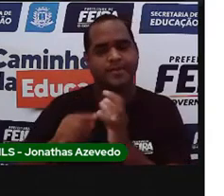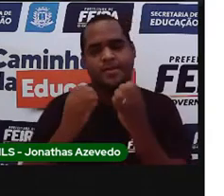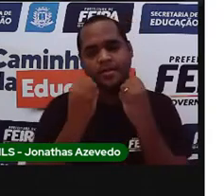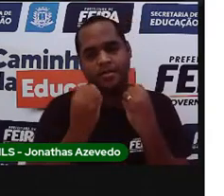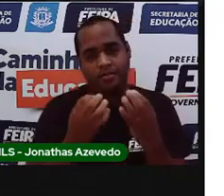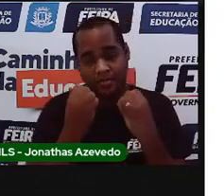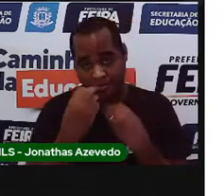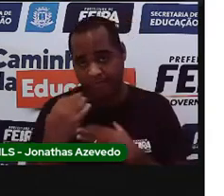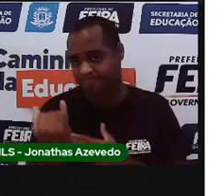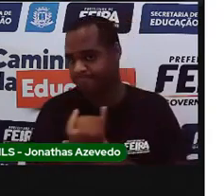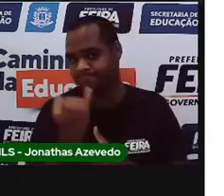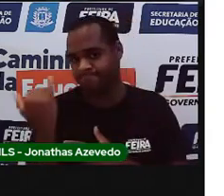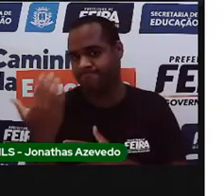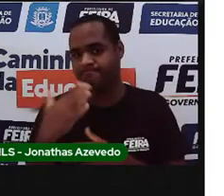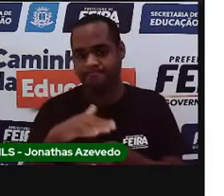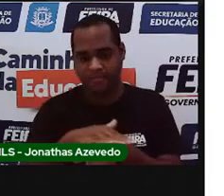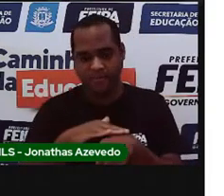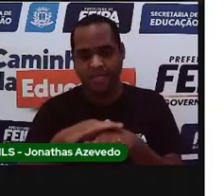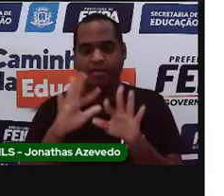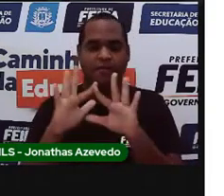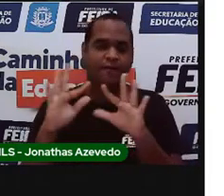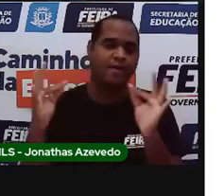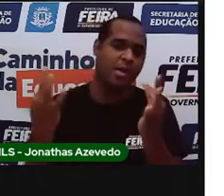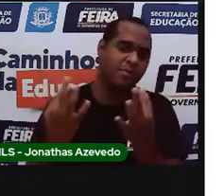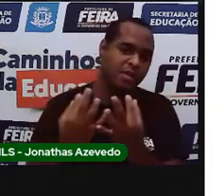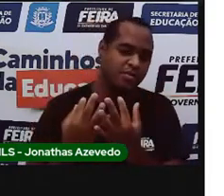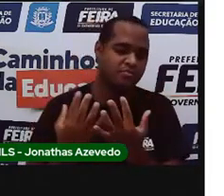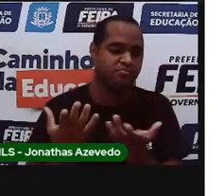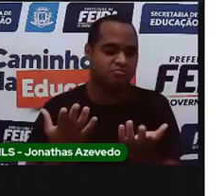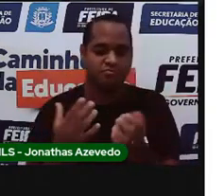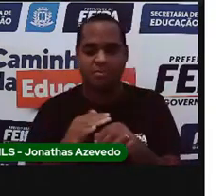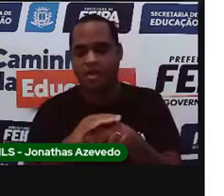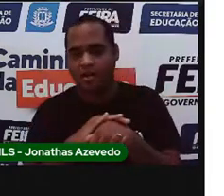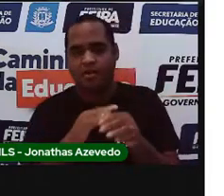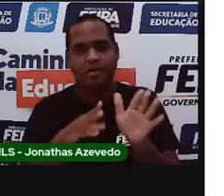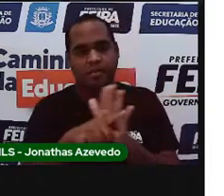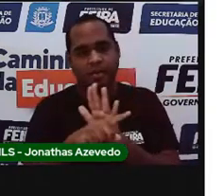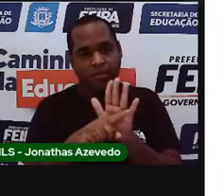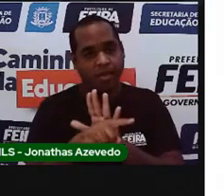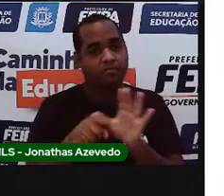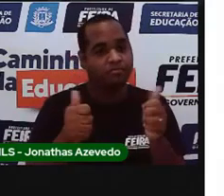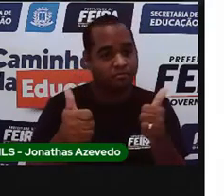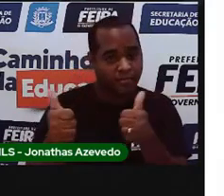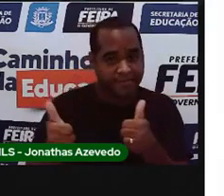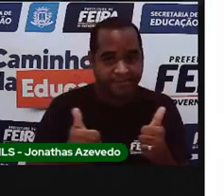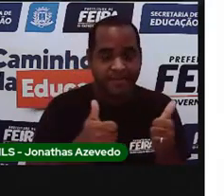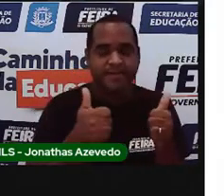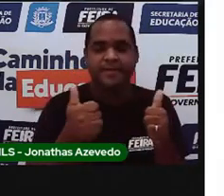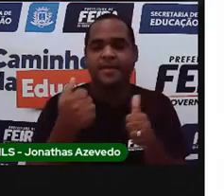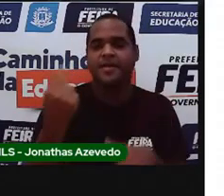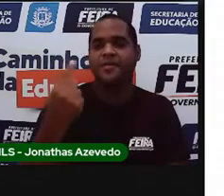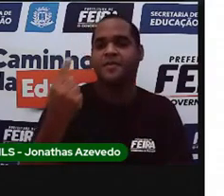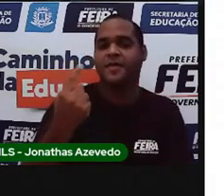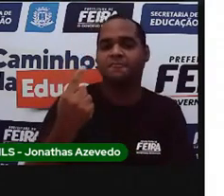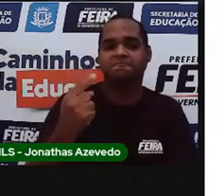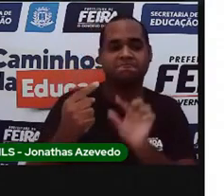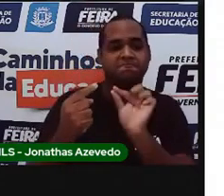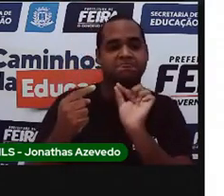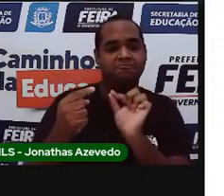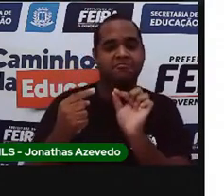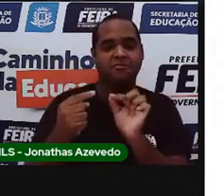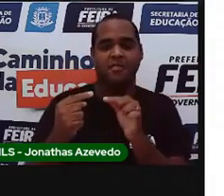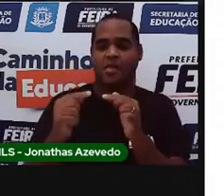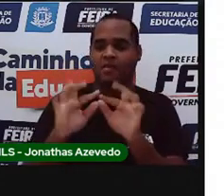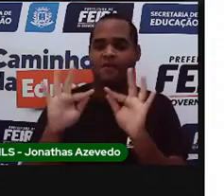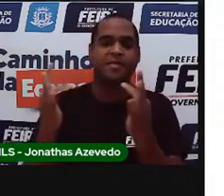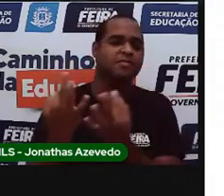E você vai conversar a respeito da sua família vai fazer algumas perguntas, tá bem? A primeira é de onde vieram os seus